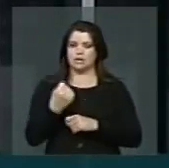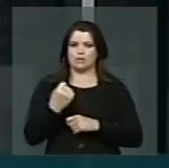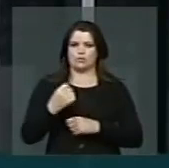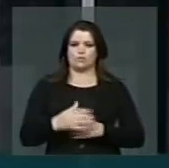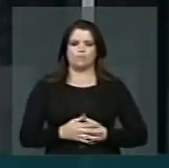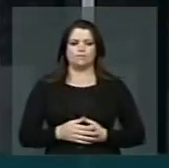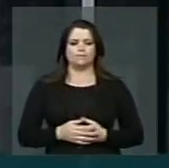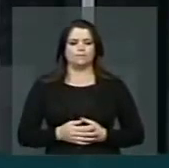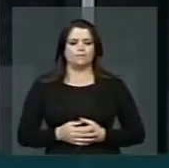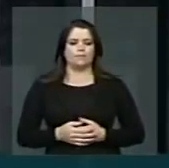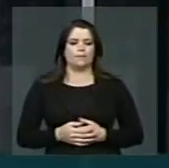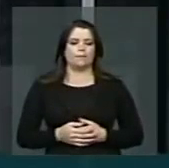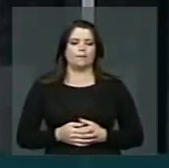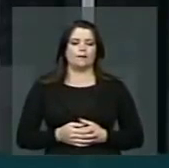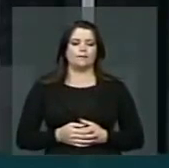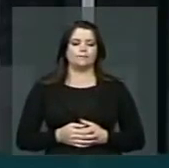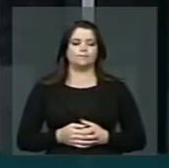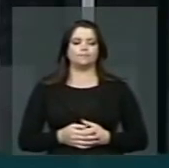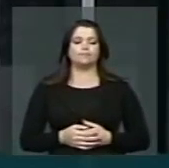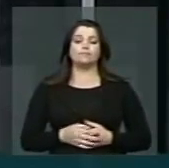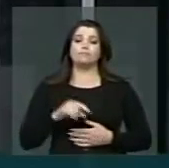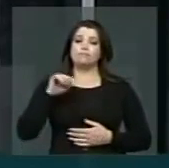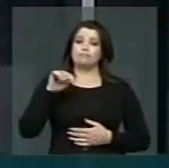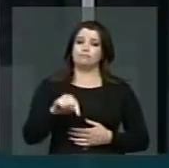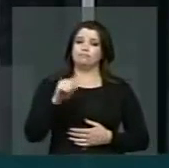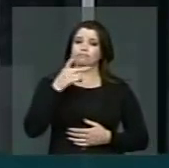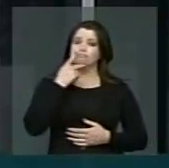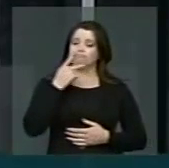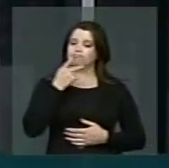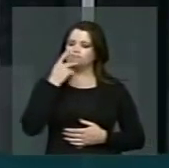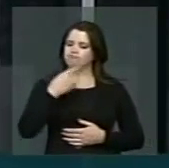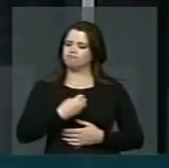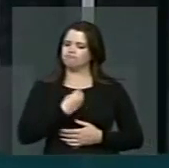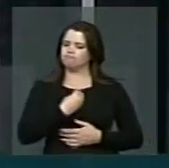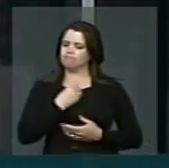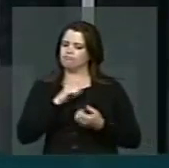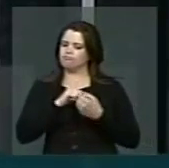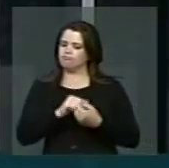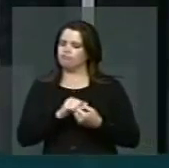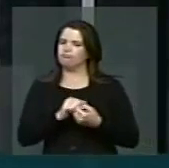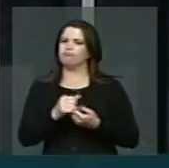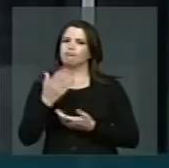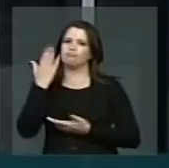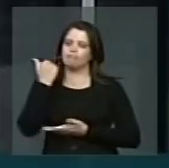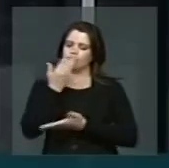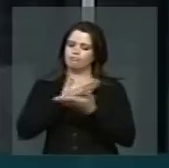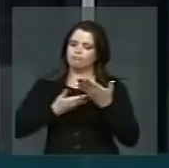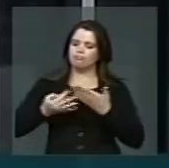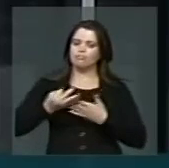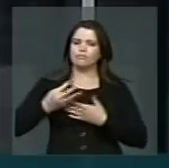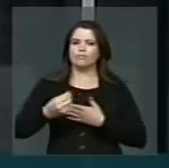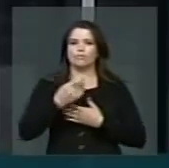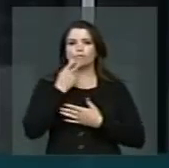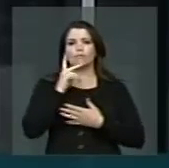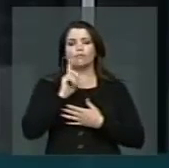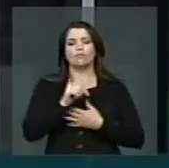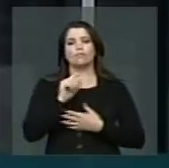E aqui eu dizia e vivia e convivia com a